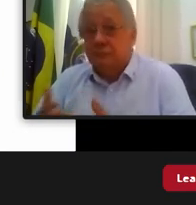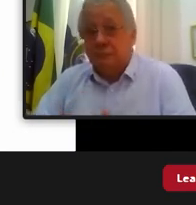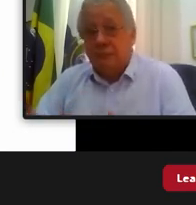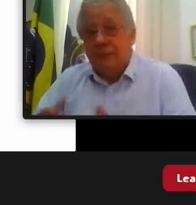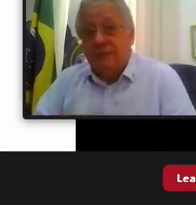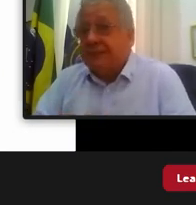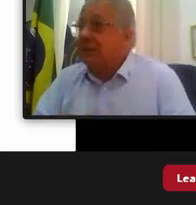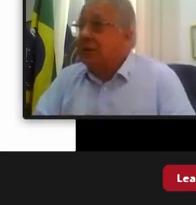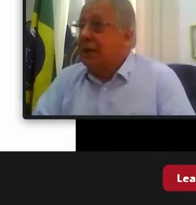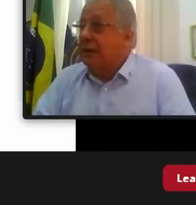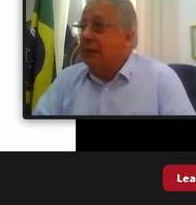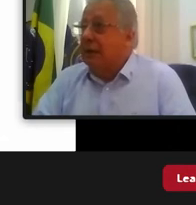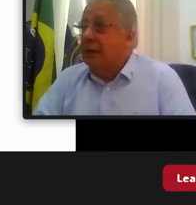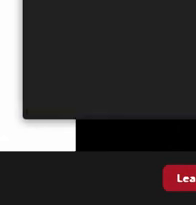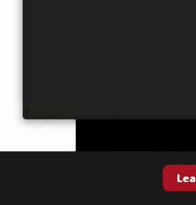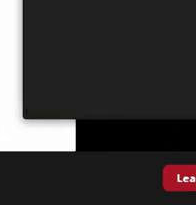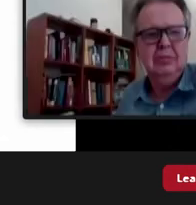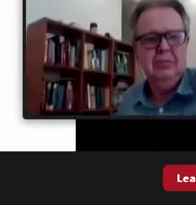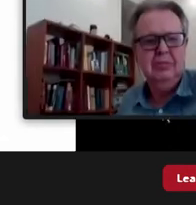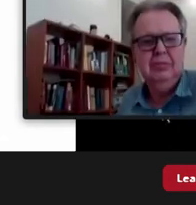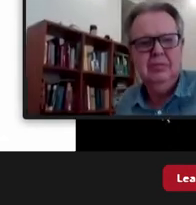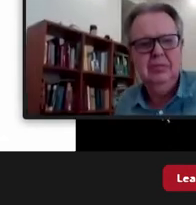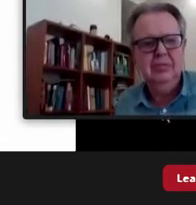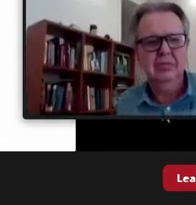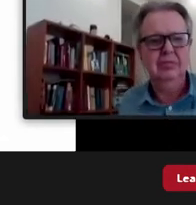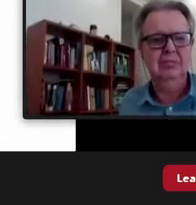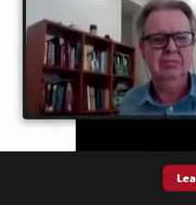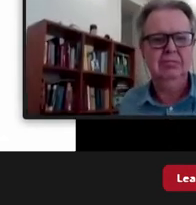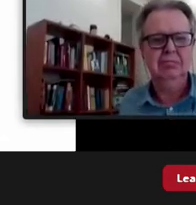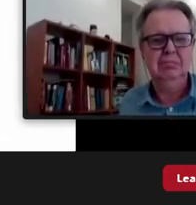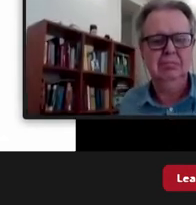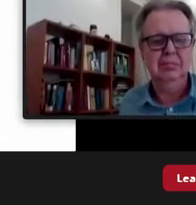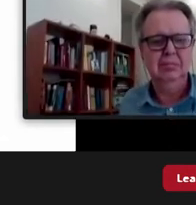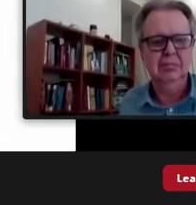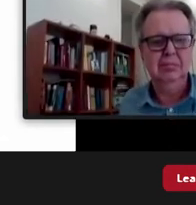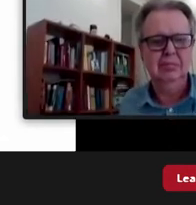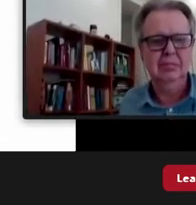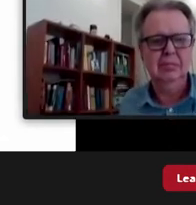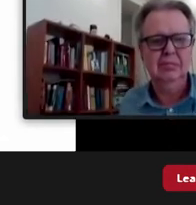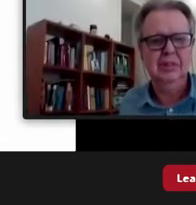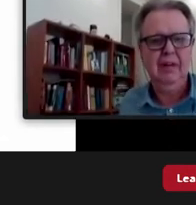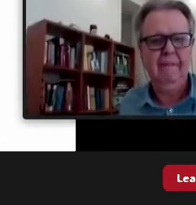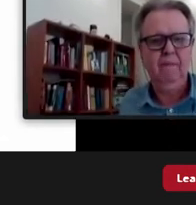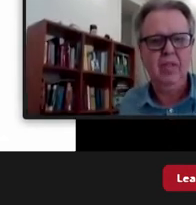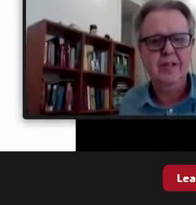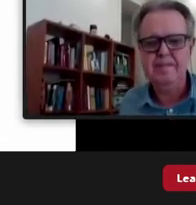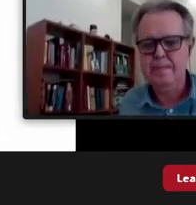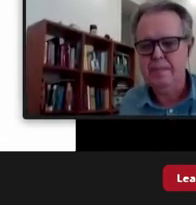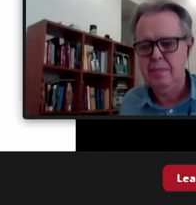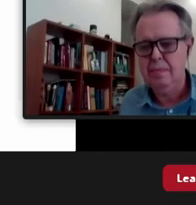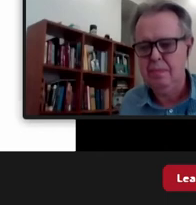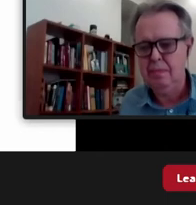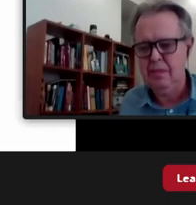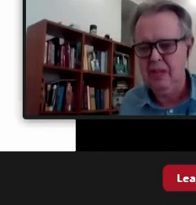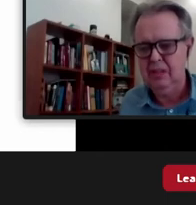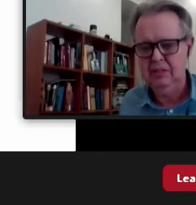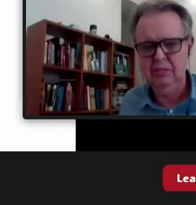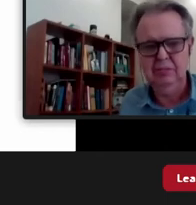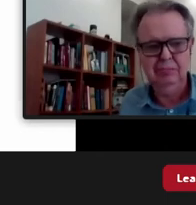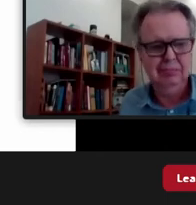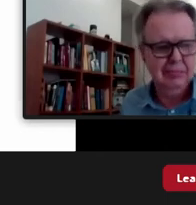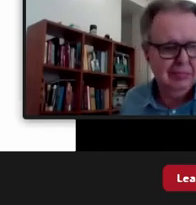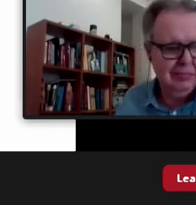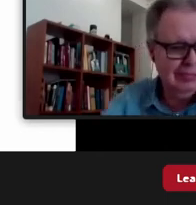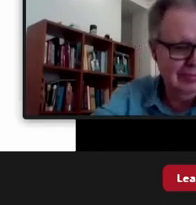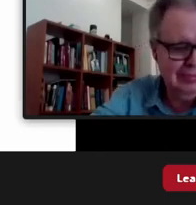eu vou acrescentar já pedi a assessoria que acrescentasse algumas perguntas ao aquele rol que eu já enviei como pela